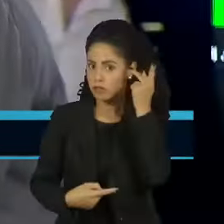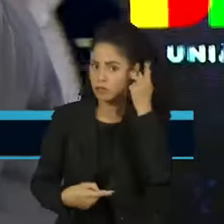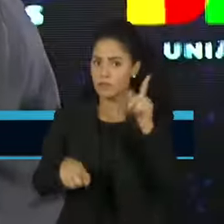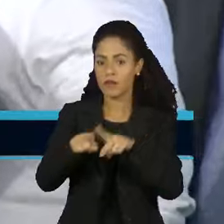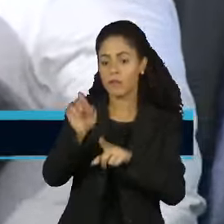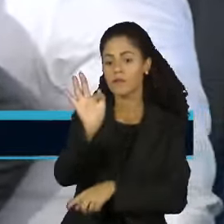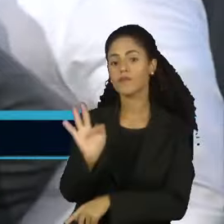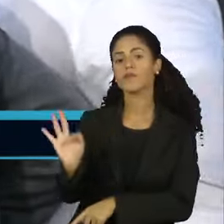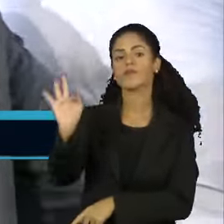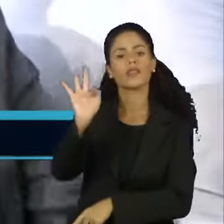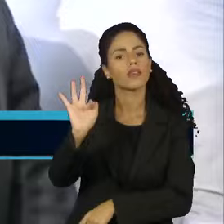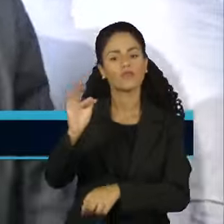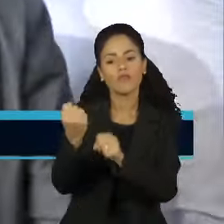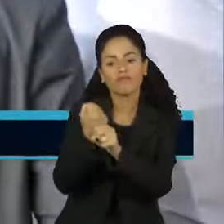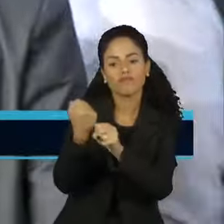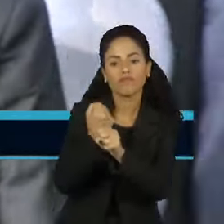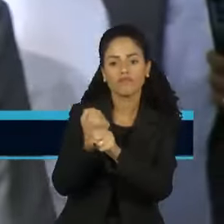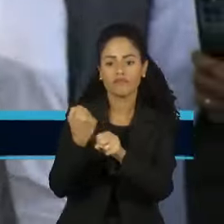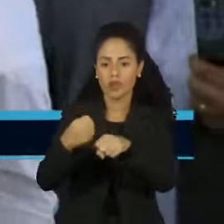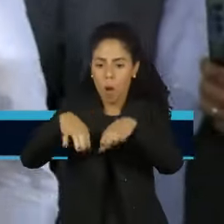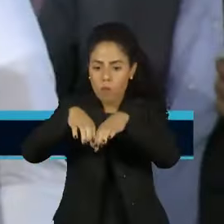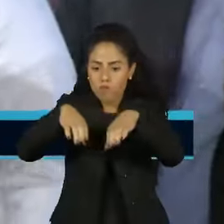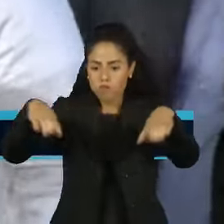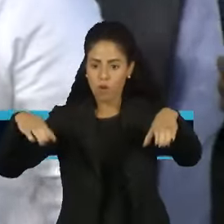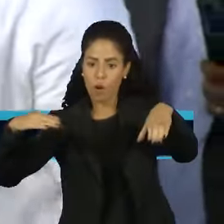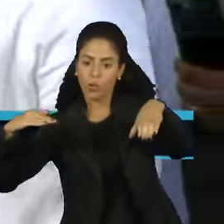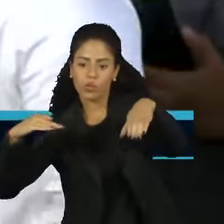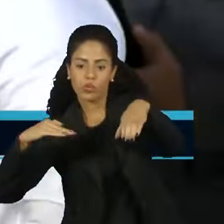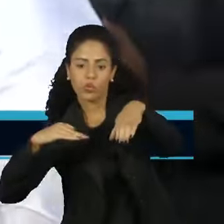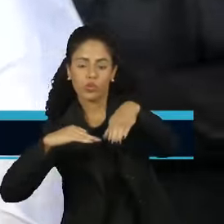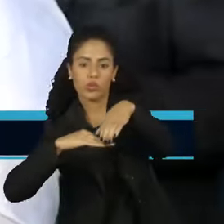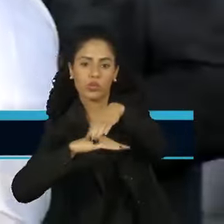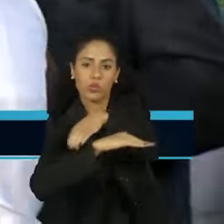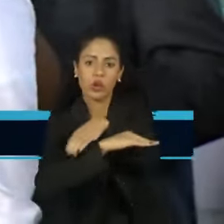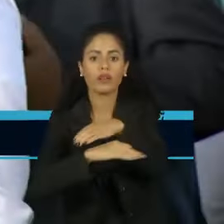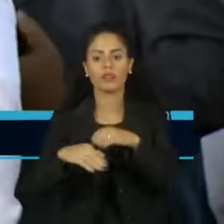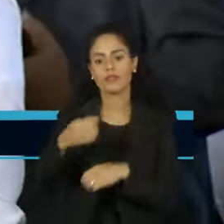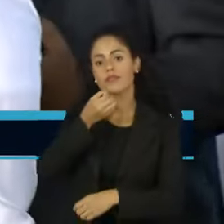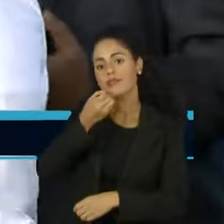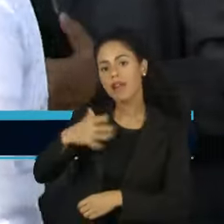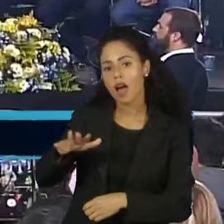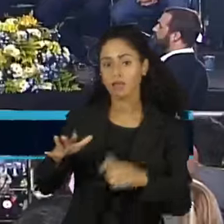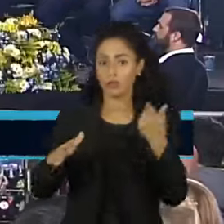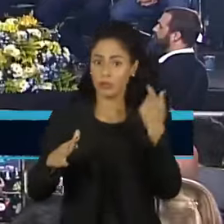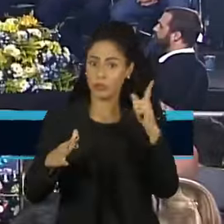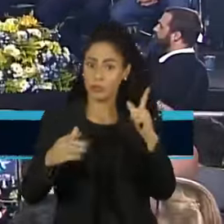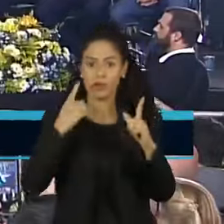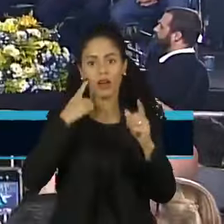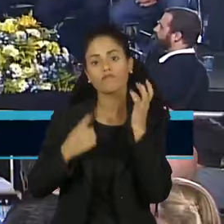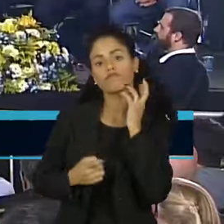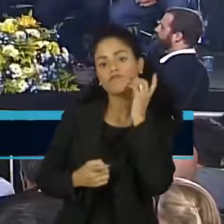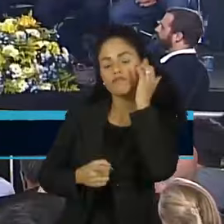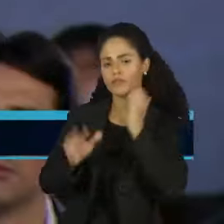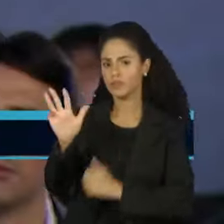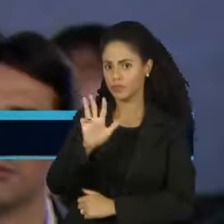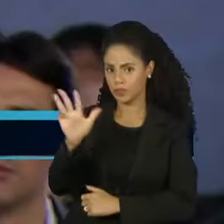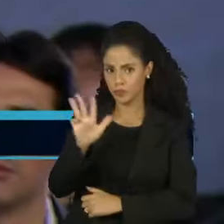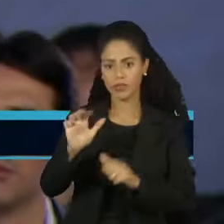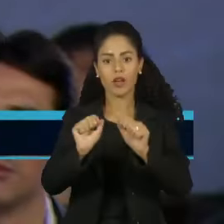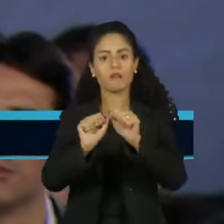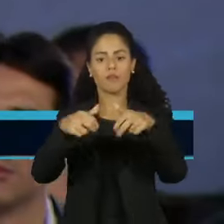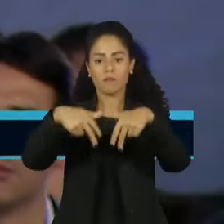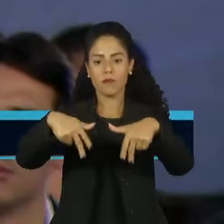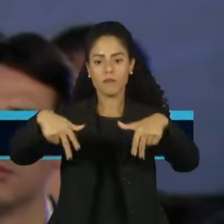federal para a construção do túnel que liga Santos a Guarujá. Ao lado do governador, Tarcísio de Freitas, o presidente Lula chamou o evento de